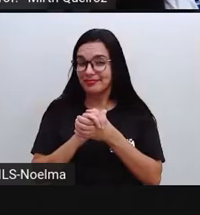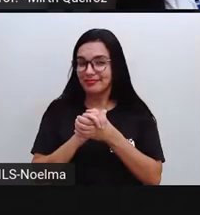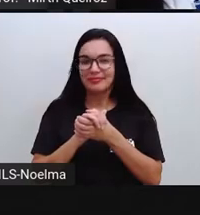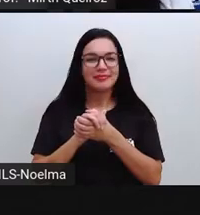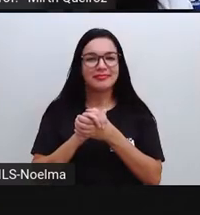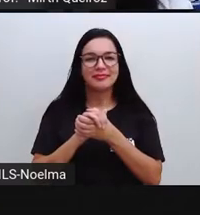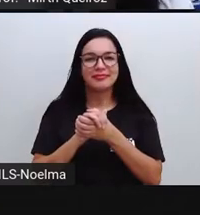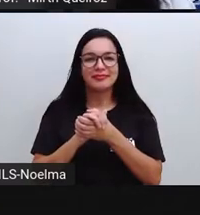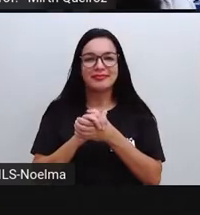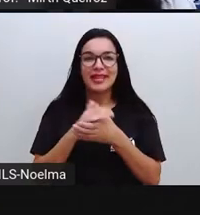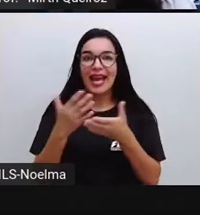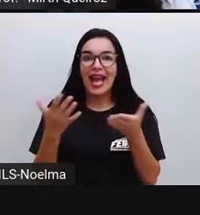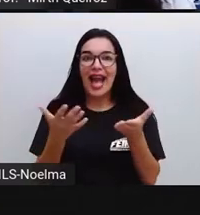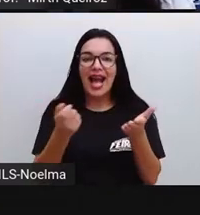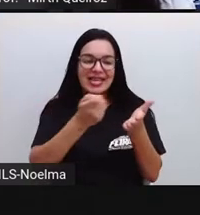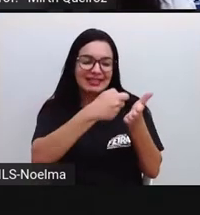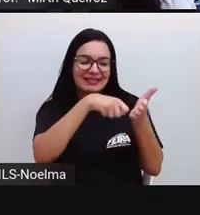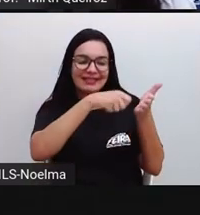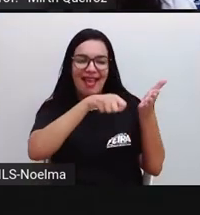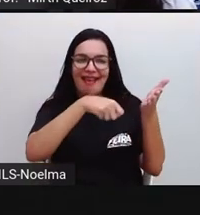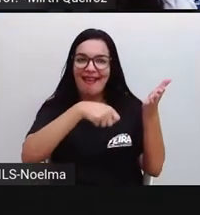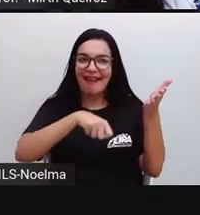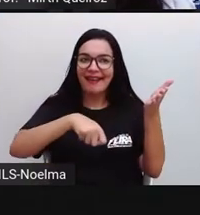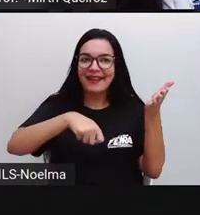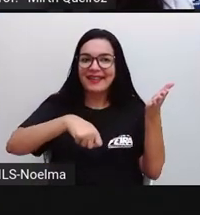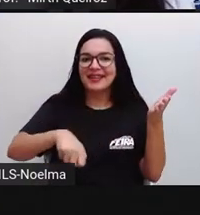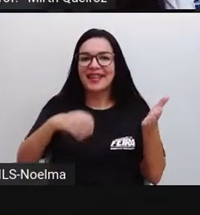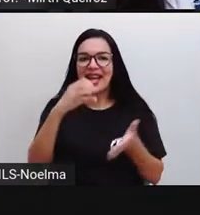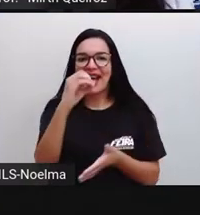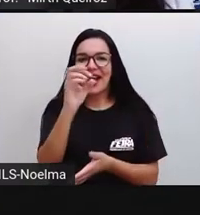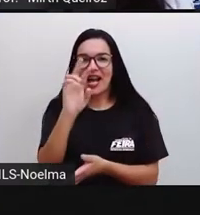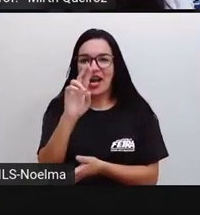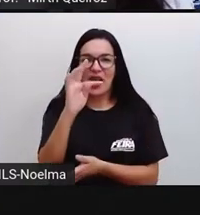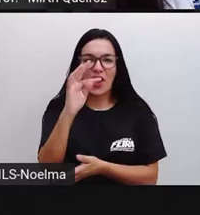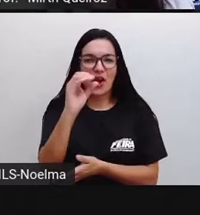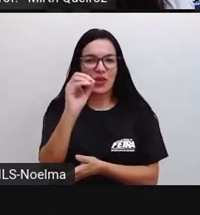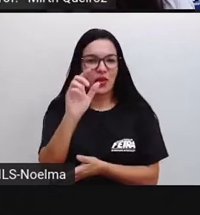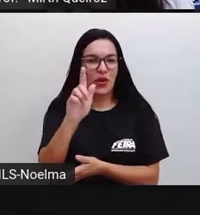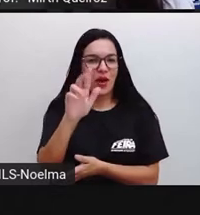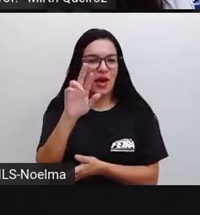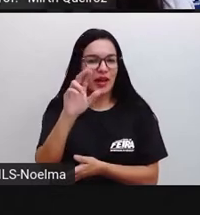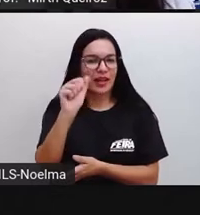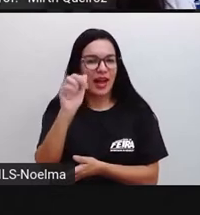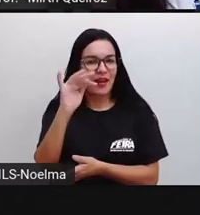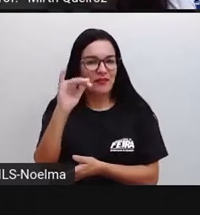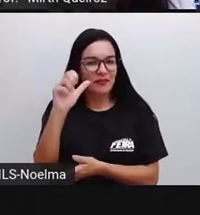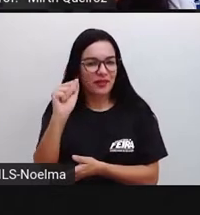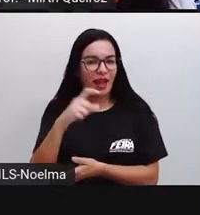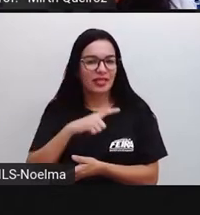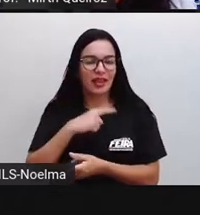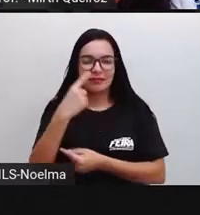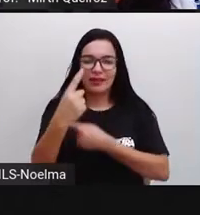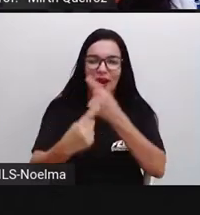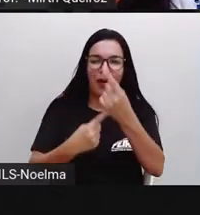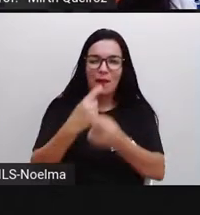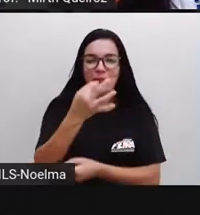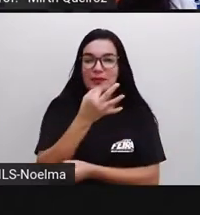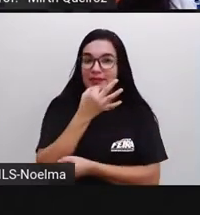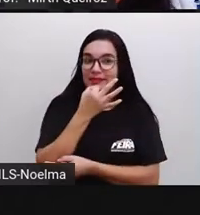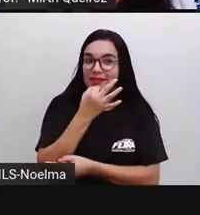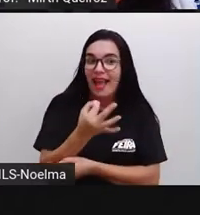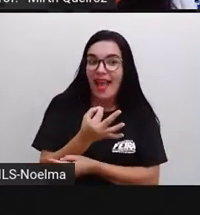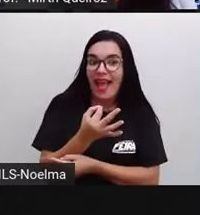ortografia. Nós vamos trabalhar aí algumas dicas de ortografia, que seria da